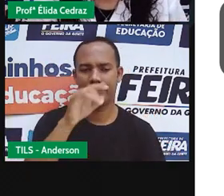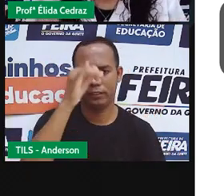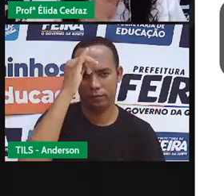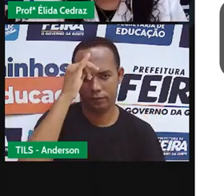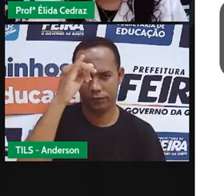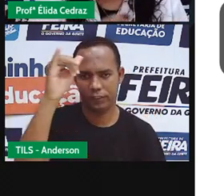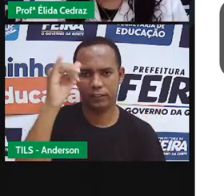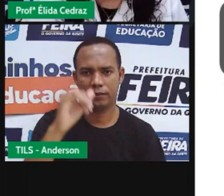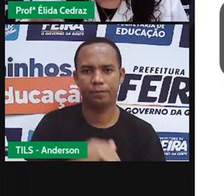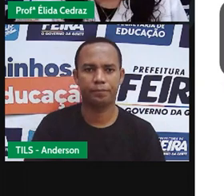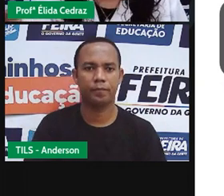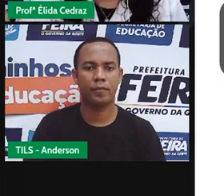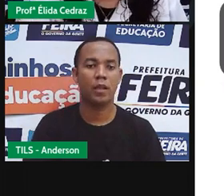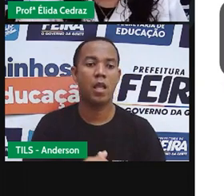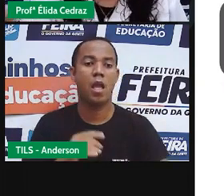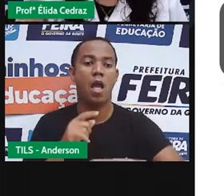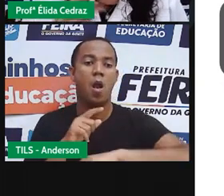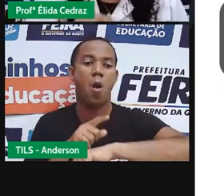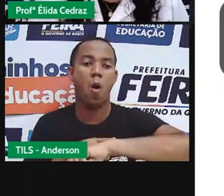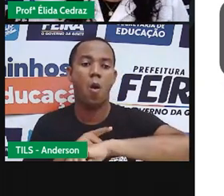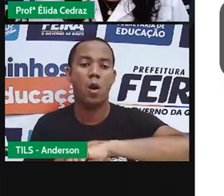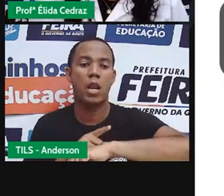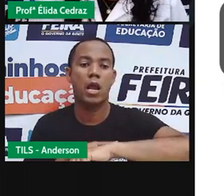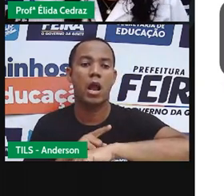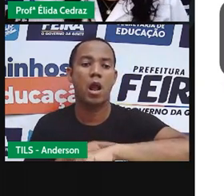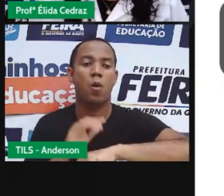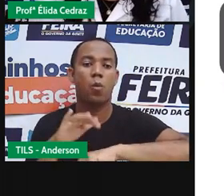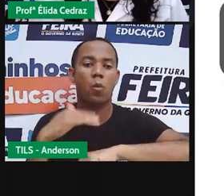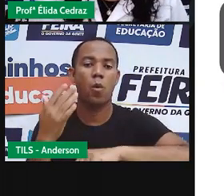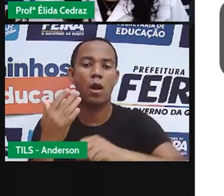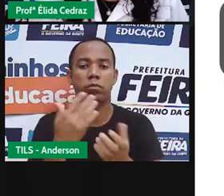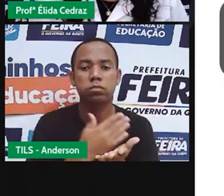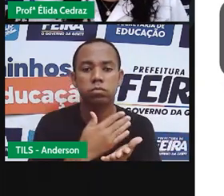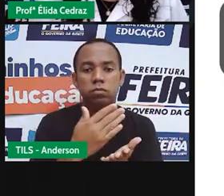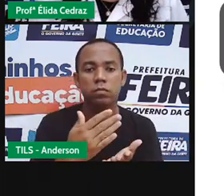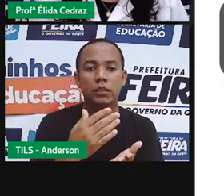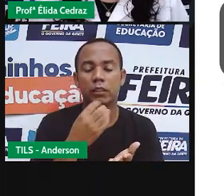Então, quais são os relógios que estão marcando esse horário?